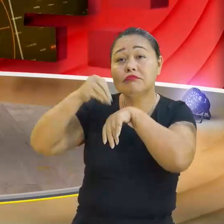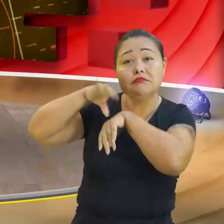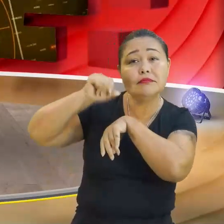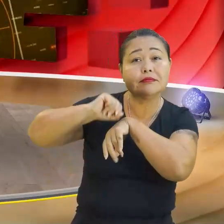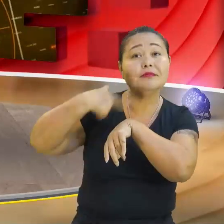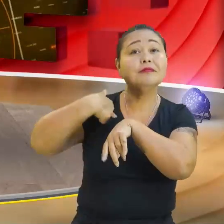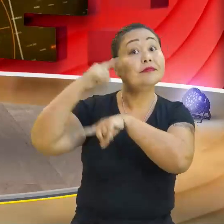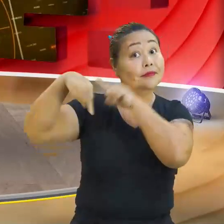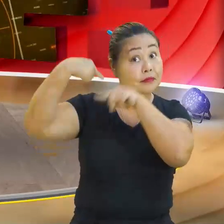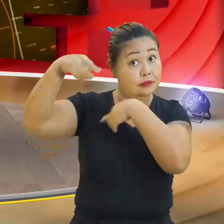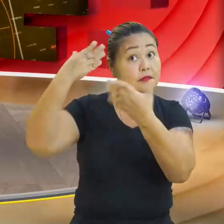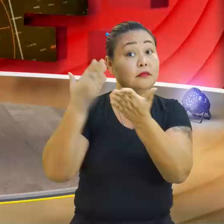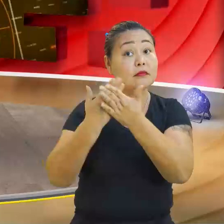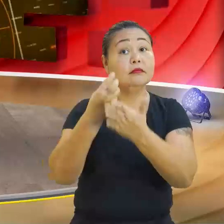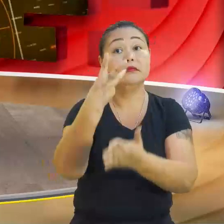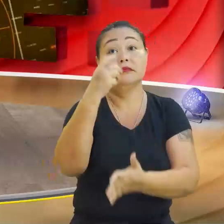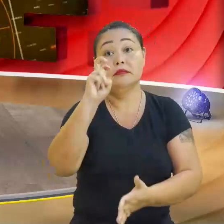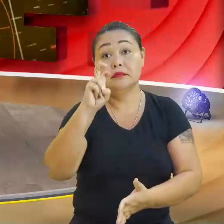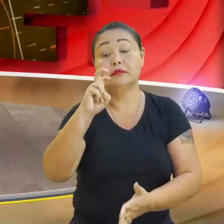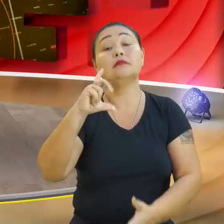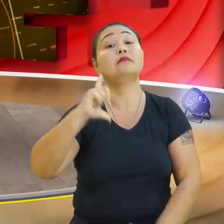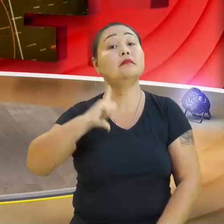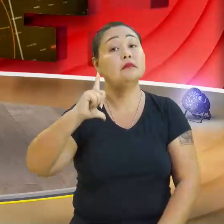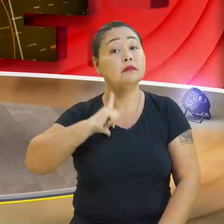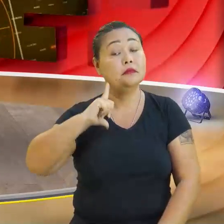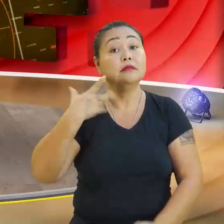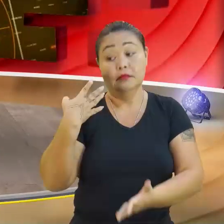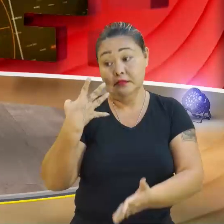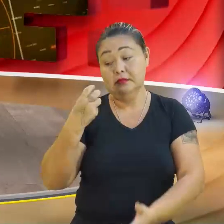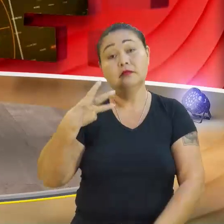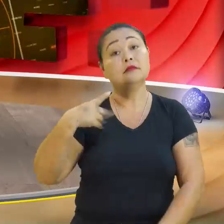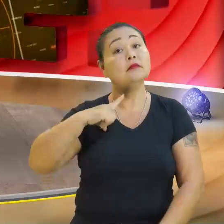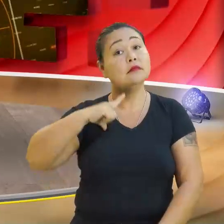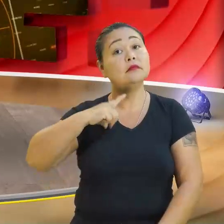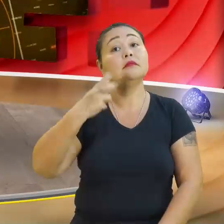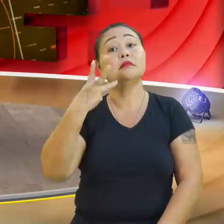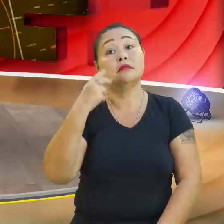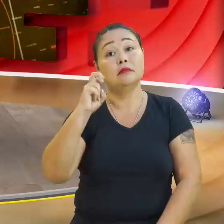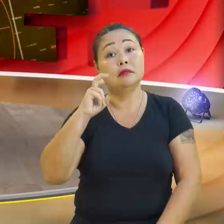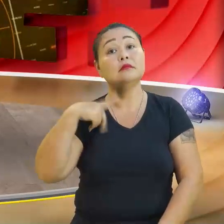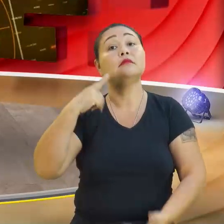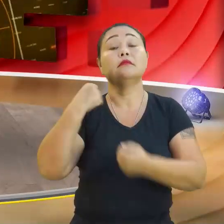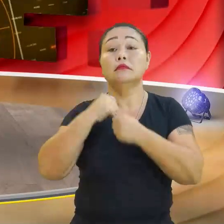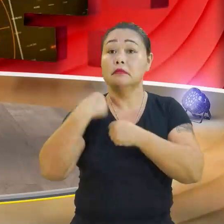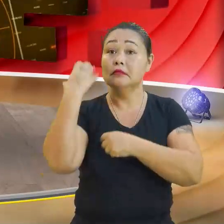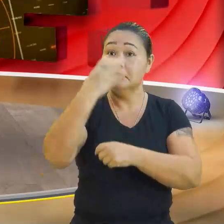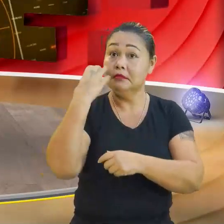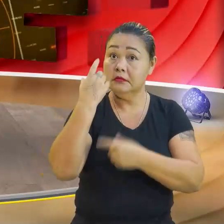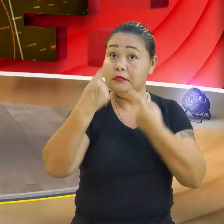próxima aula, aula 35, estamos na 34. Aula 35, a gente já canta a paródia com vocês.